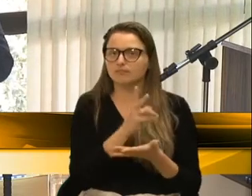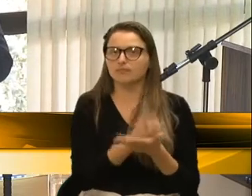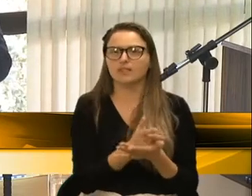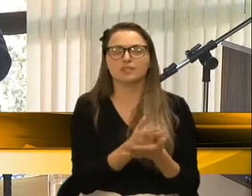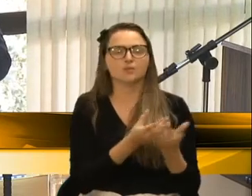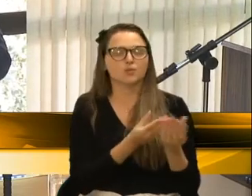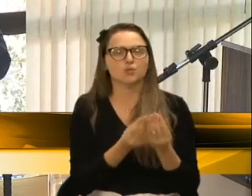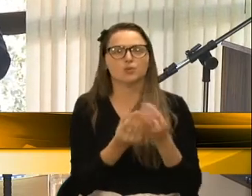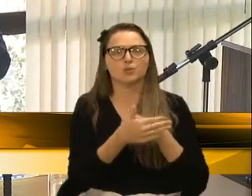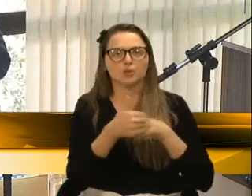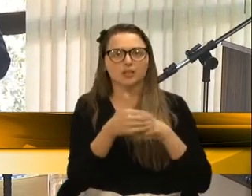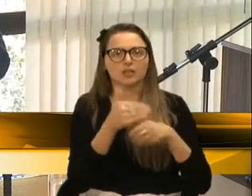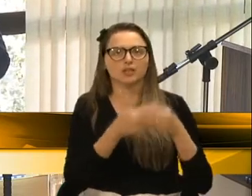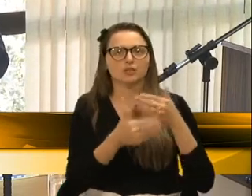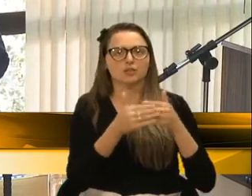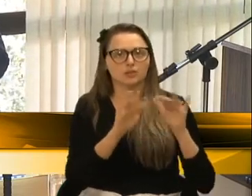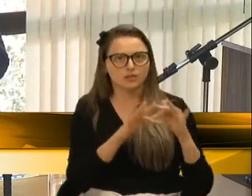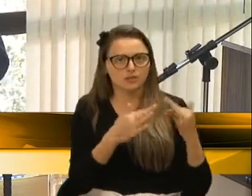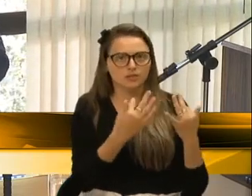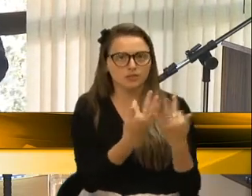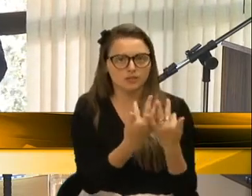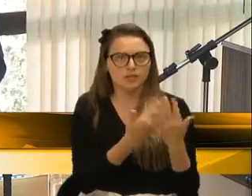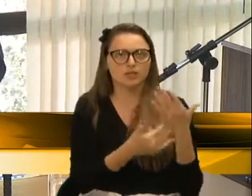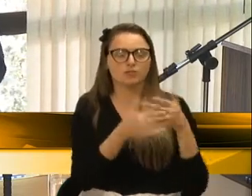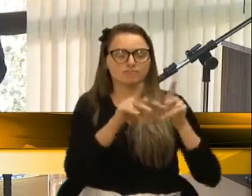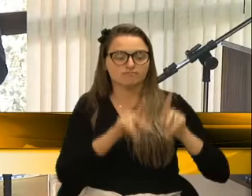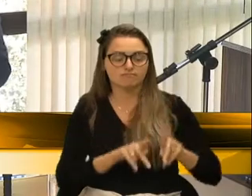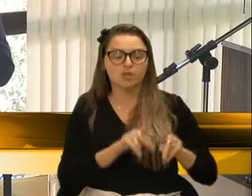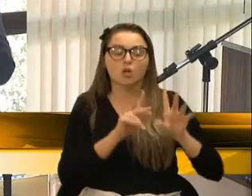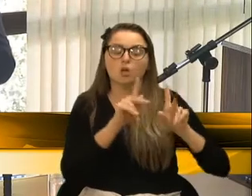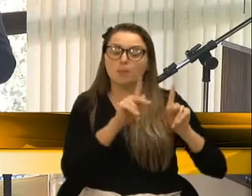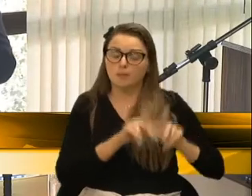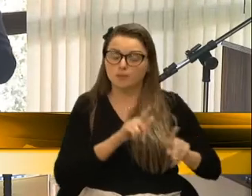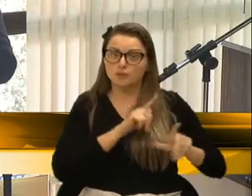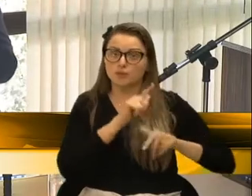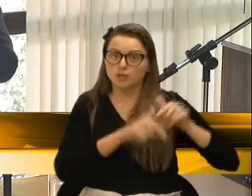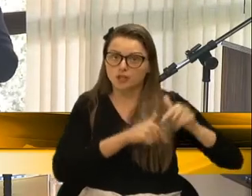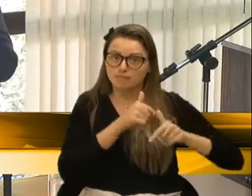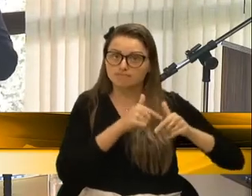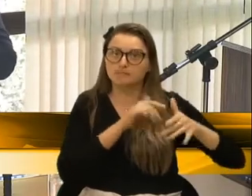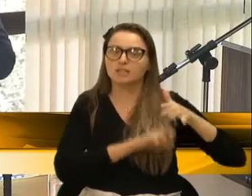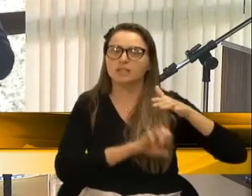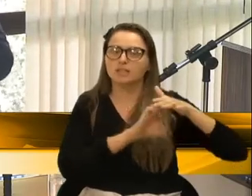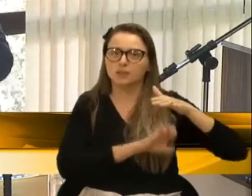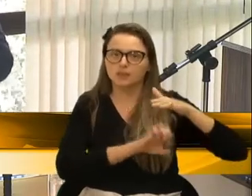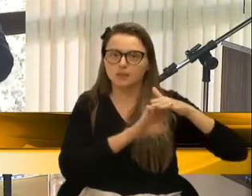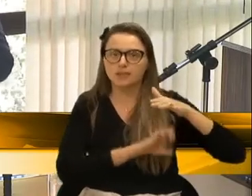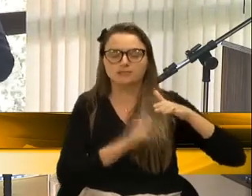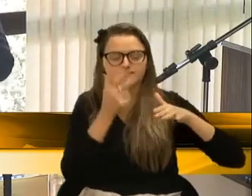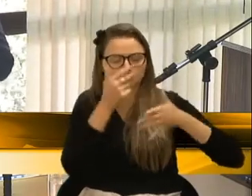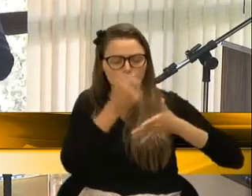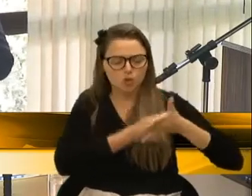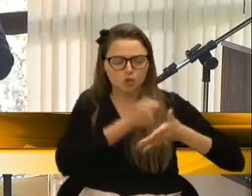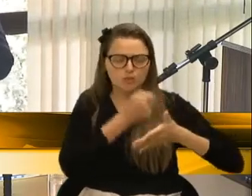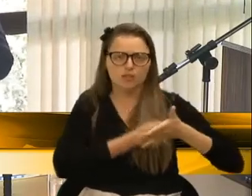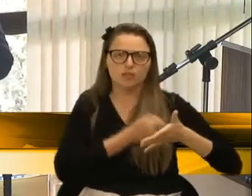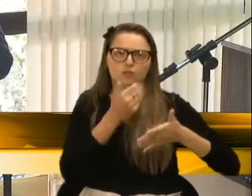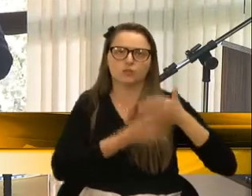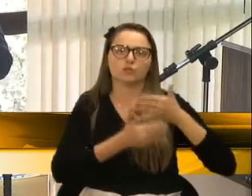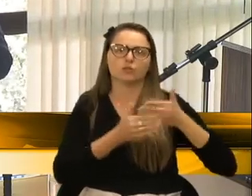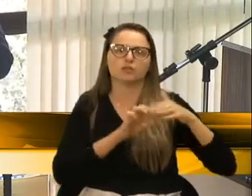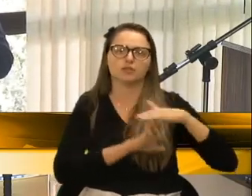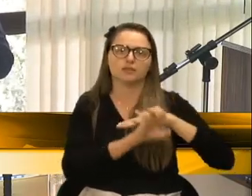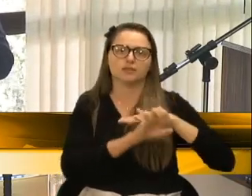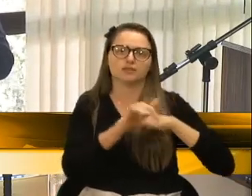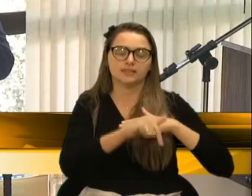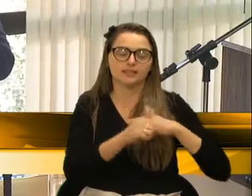carinho e respeito toda a família, todas as pessoas, um empresário competente, insistente, bem como tem que ser qualquer empreendedor que se estabelece